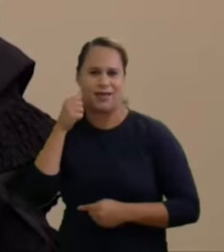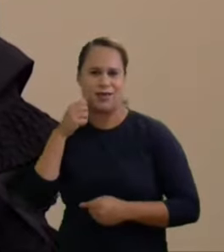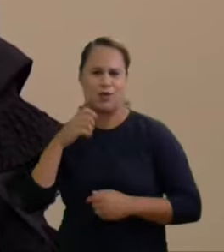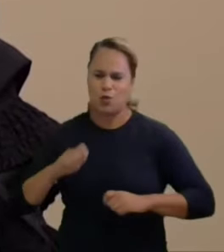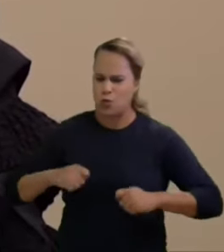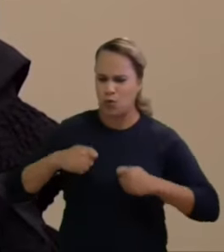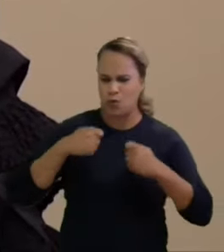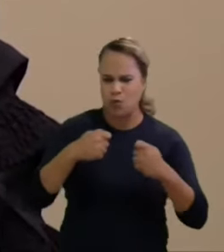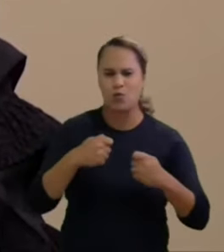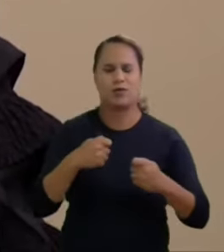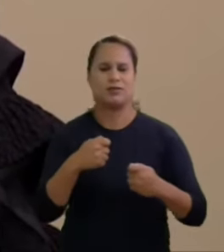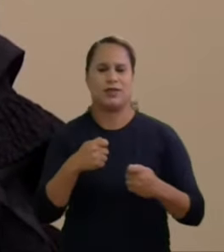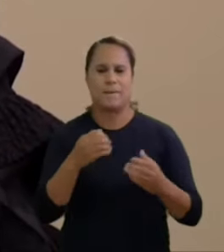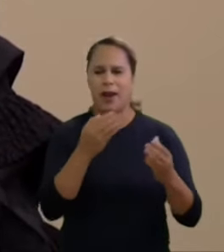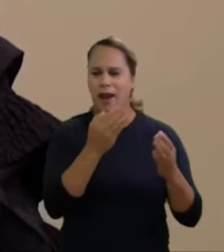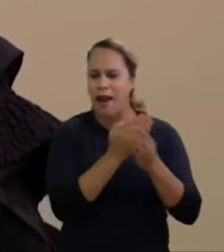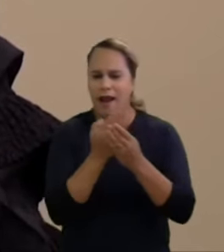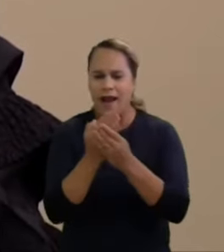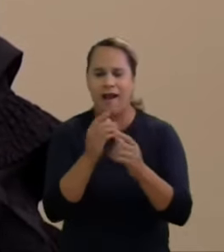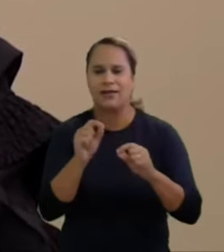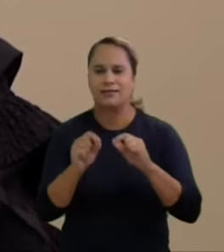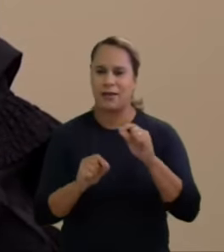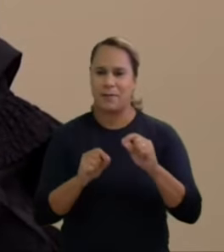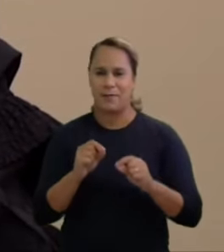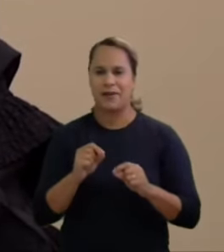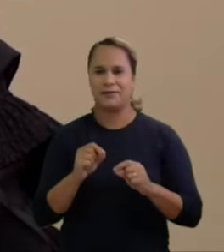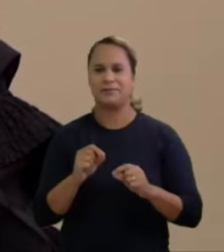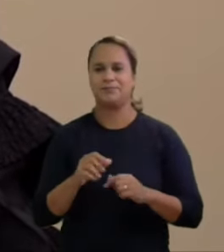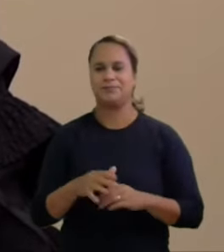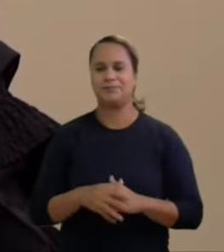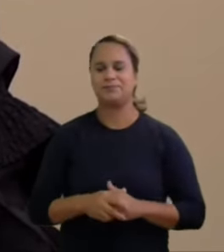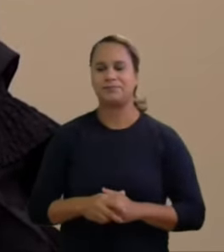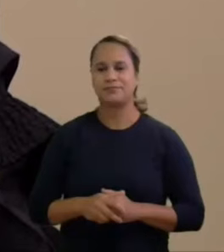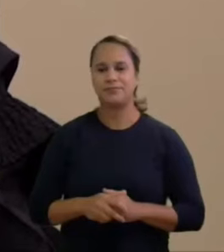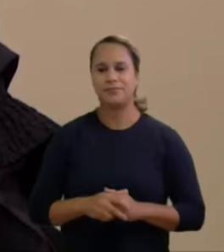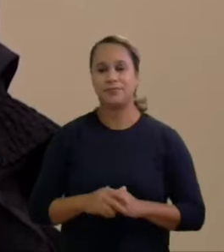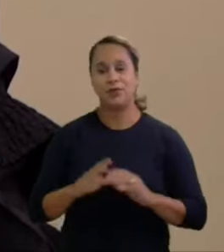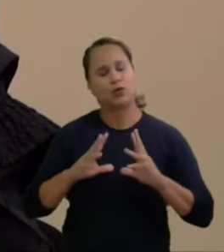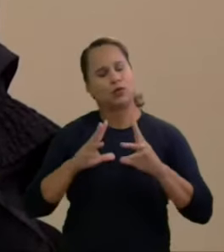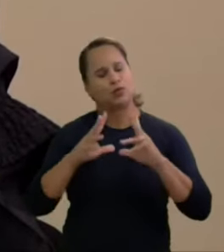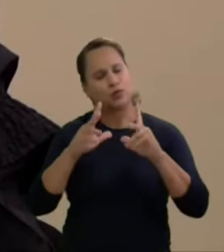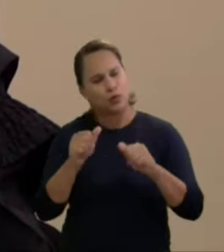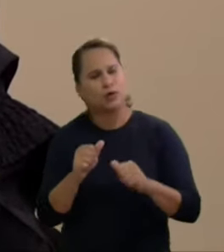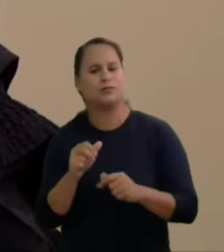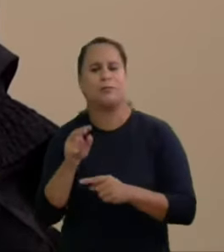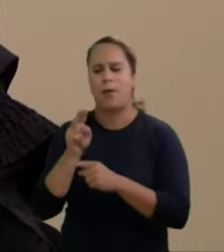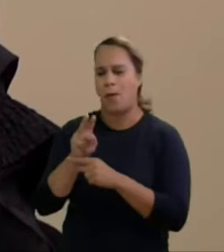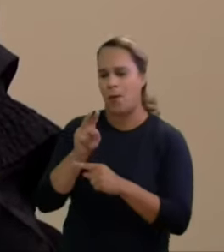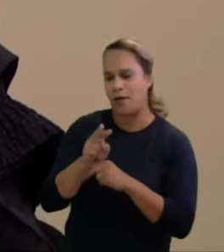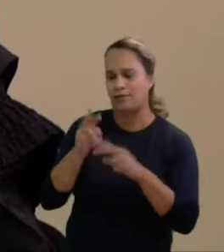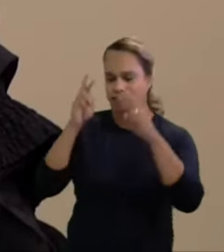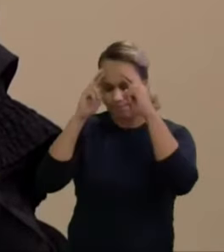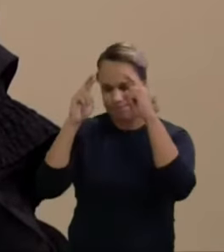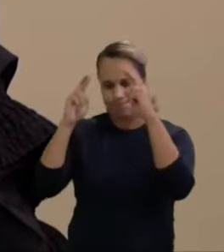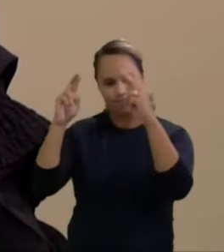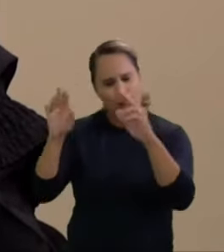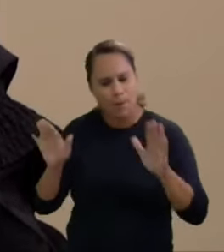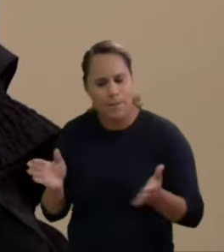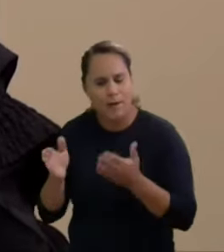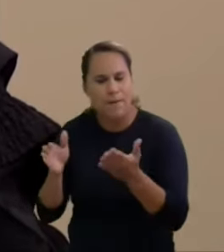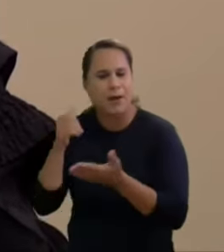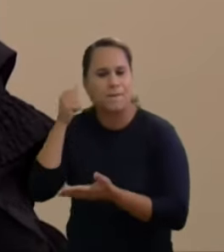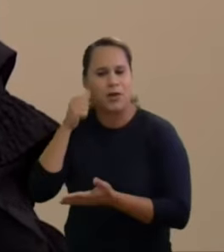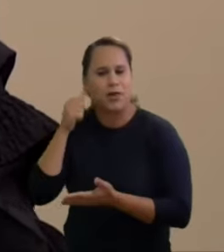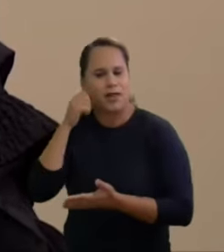não pelo poder em si. Então, o meu recado aqui é para que todos possamos proteger, respeitar e estimular as mulheres que se